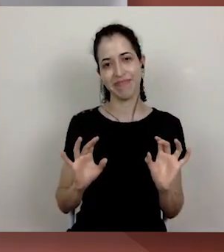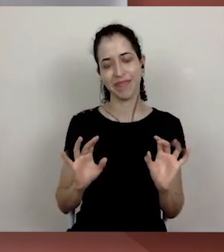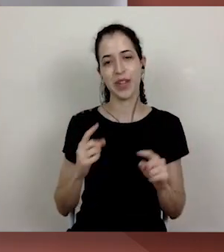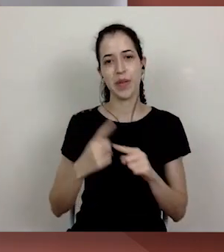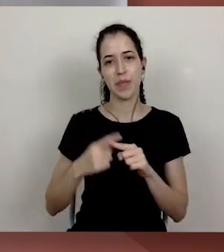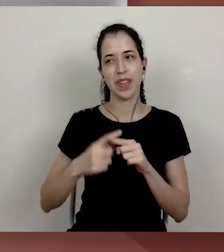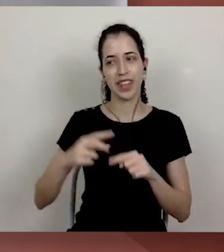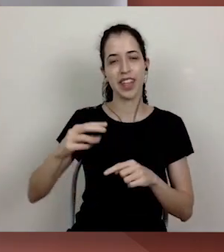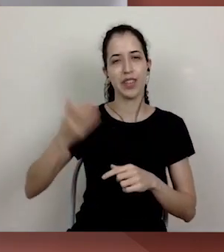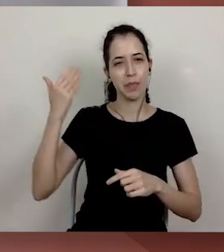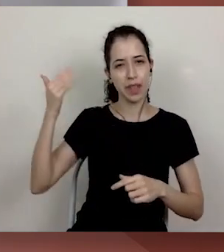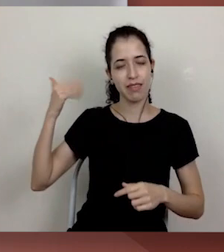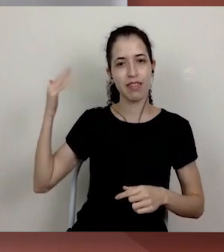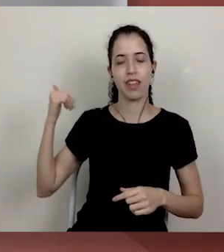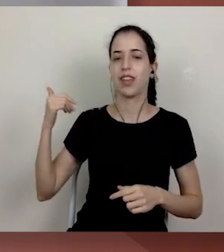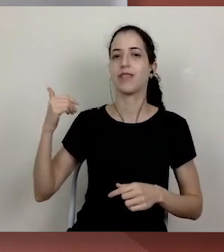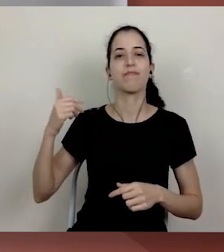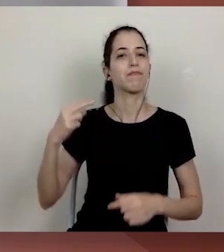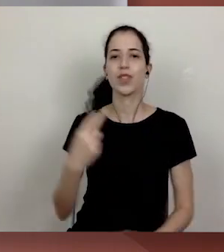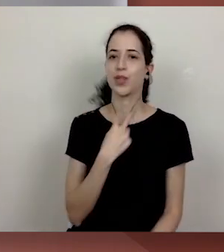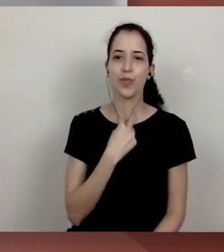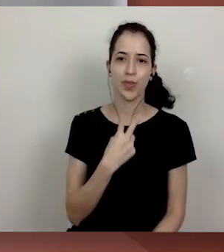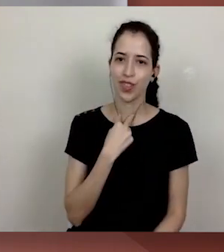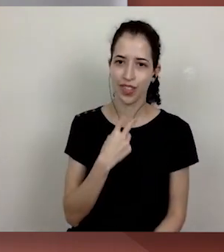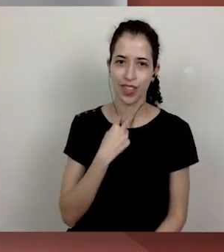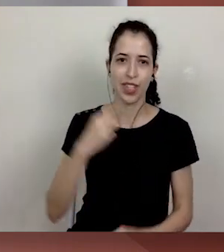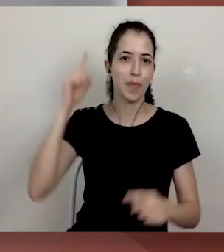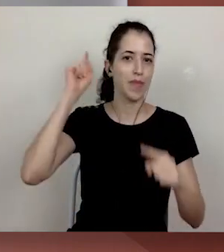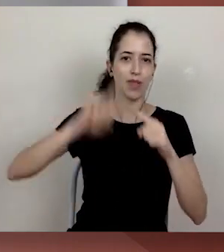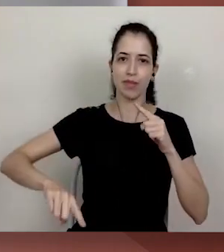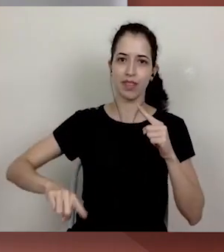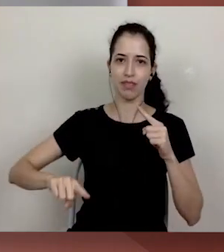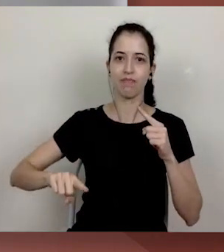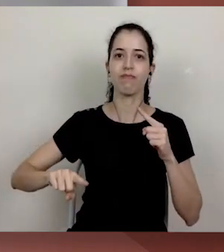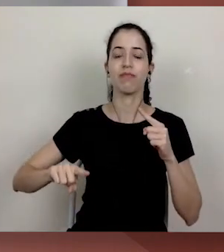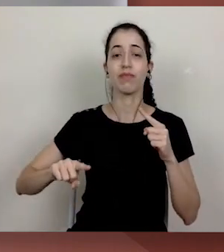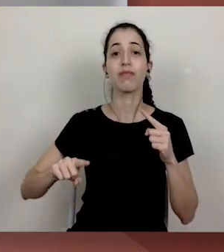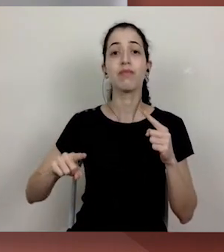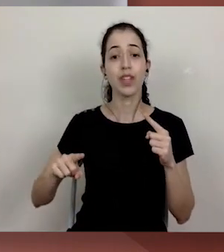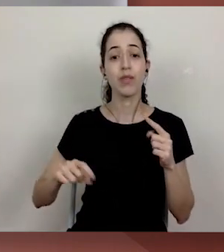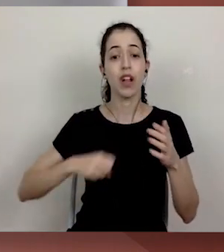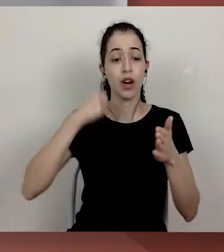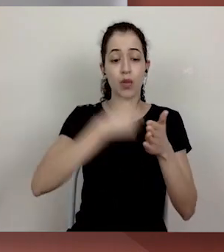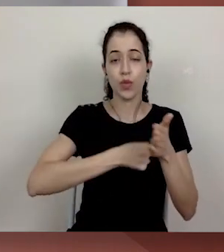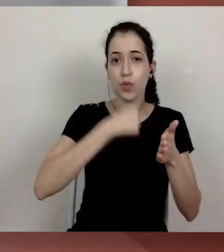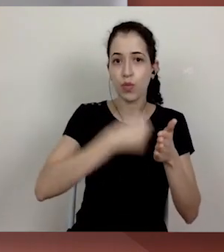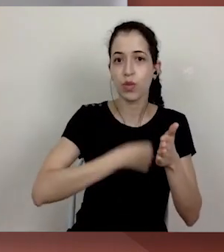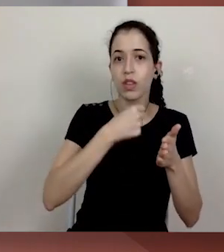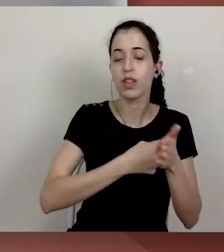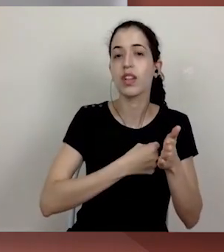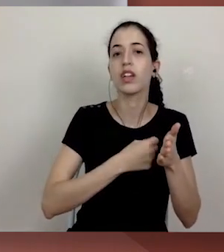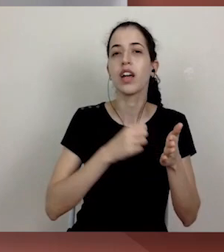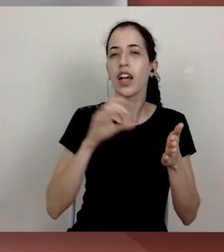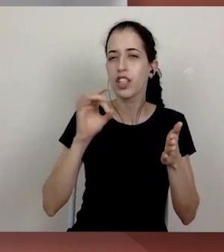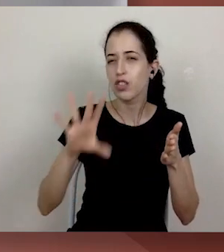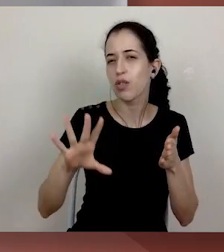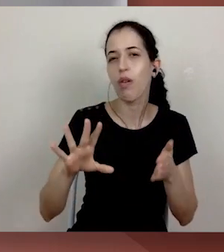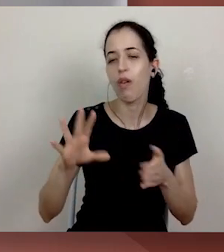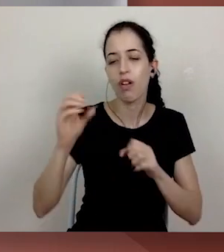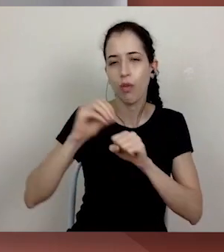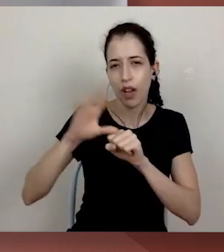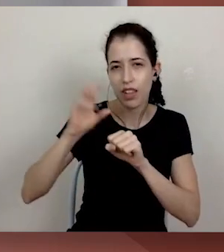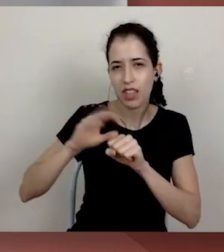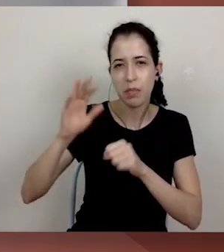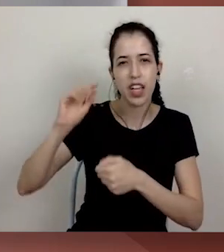foi roubado, um lugar que nos foi negado. Mas, trazendo para dentro dessa luta, não só a